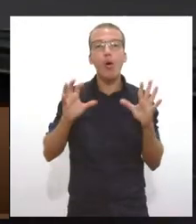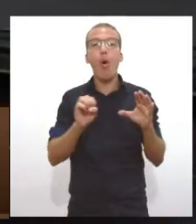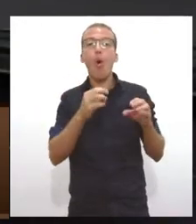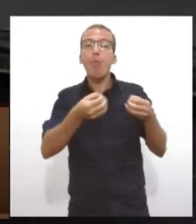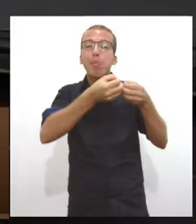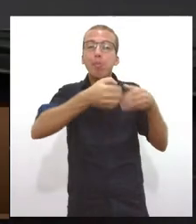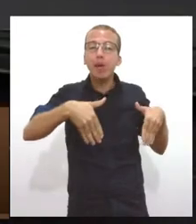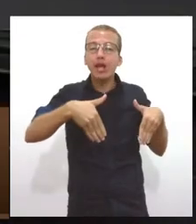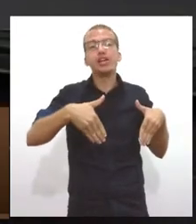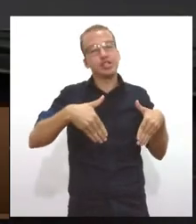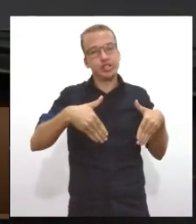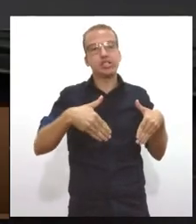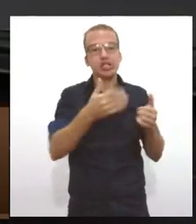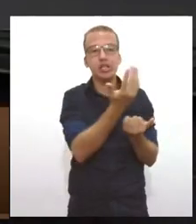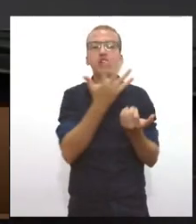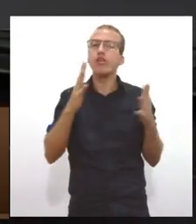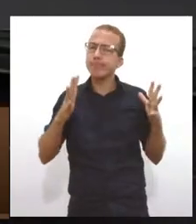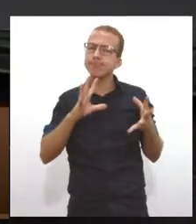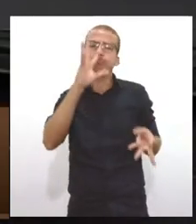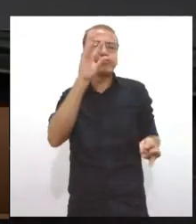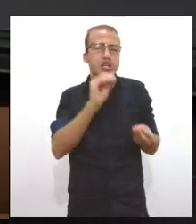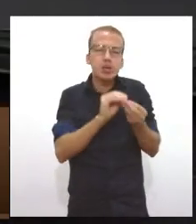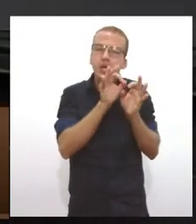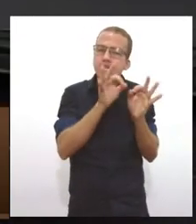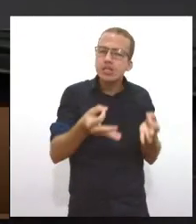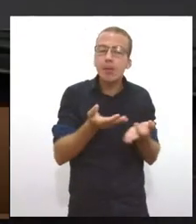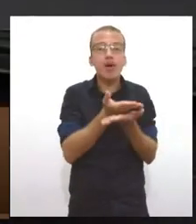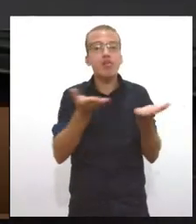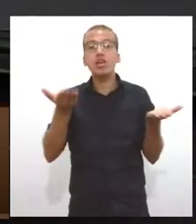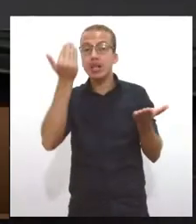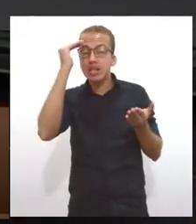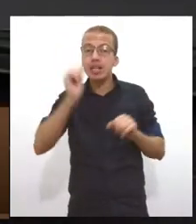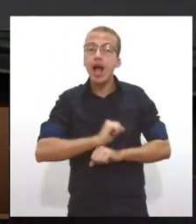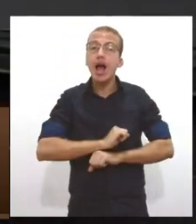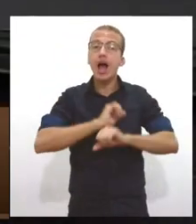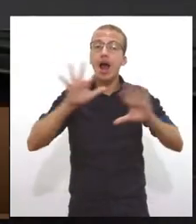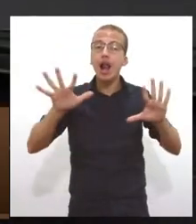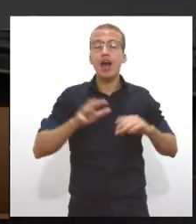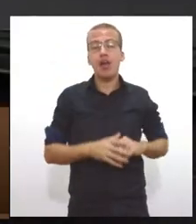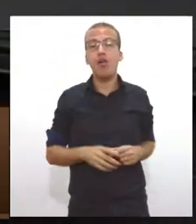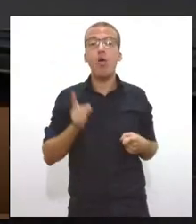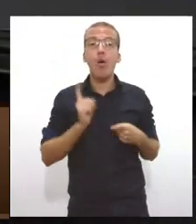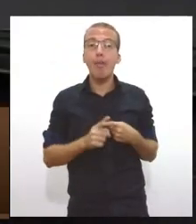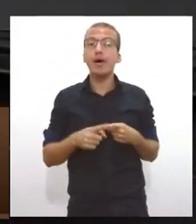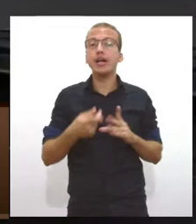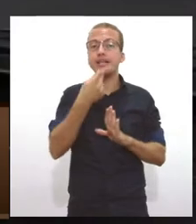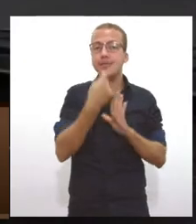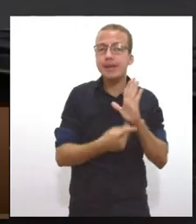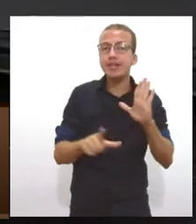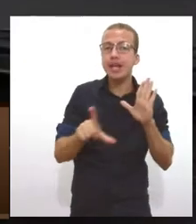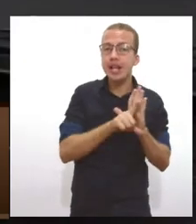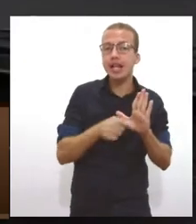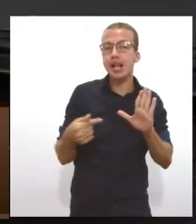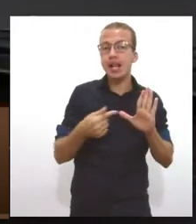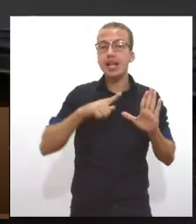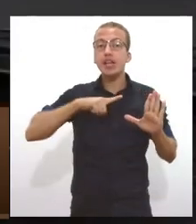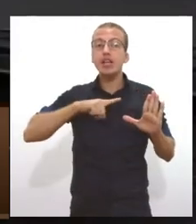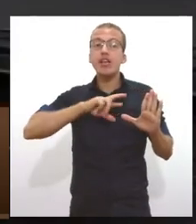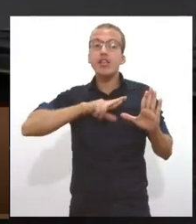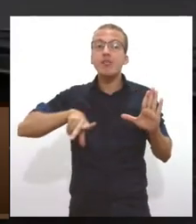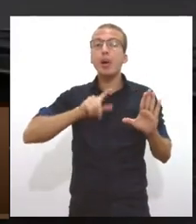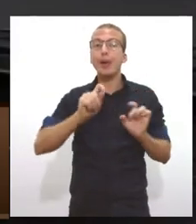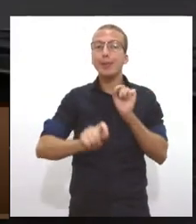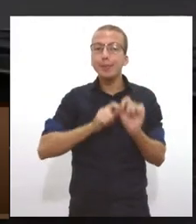simplificada para a gente poder entender. O que é que esse projeto traz de diferente dessa perspectiva?